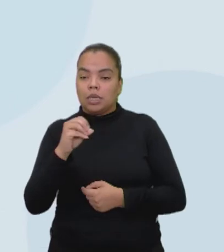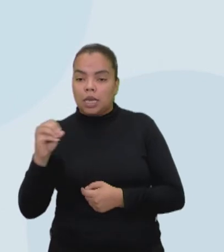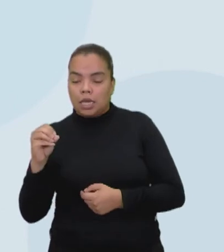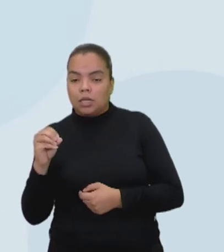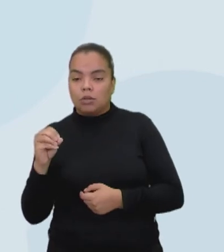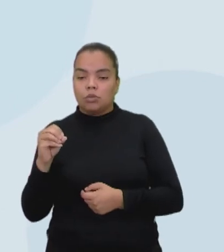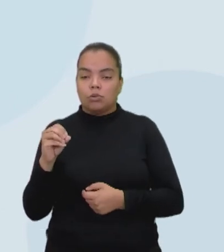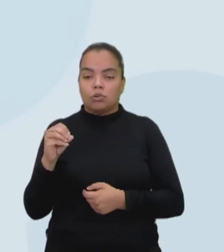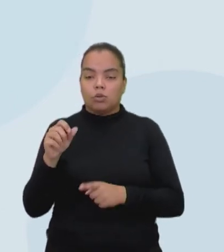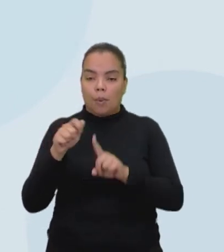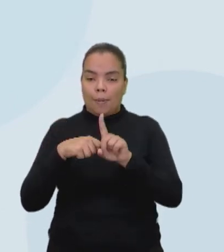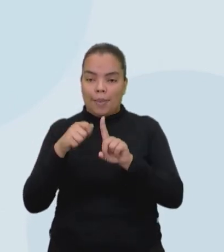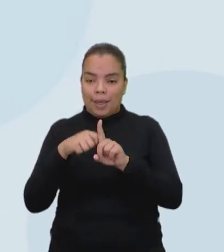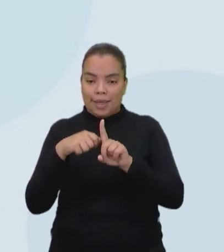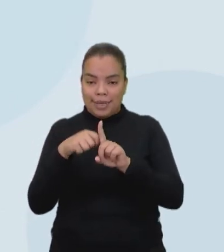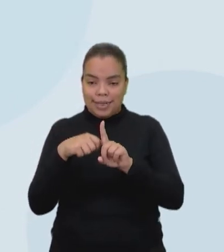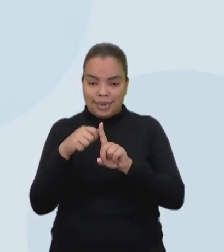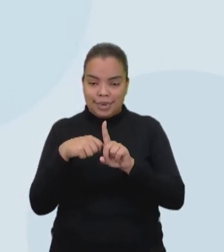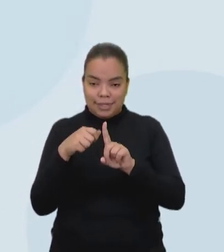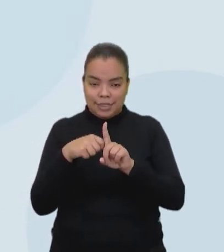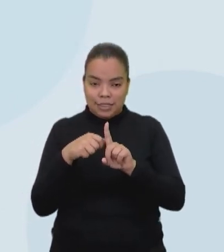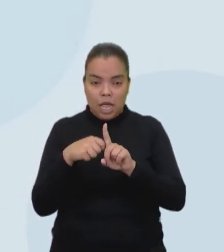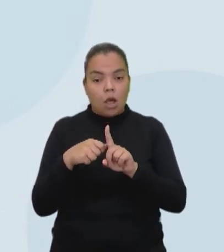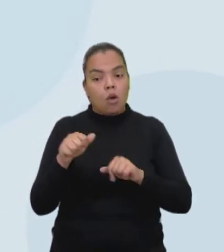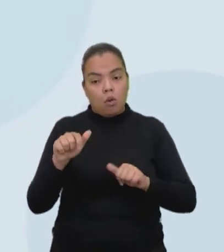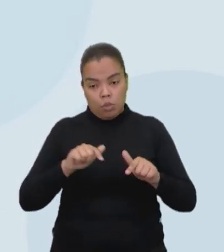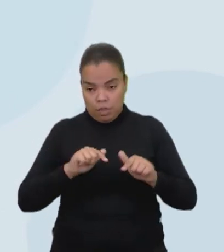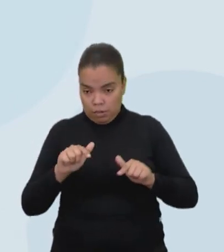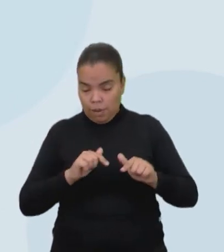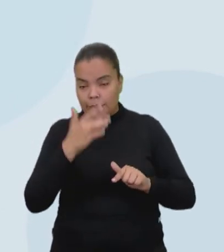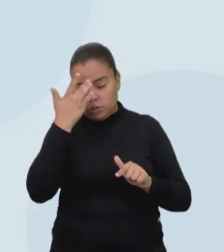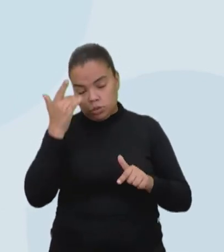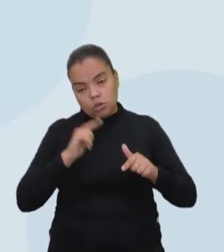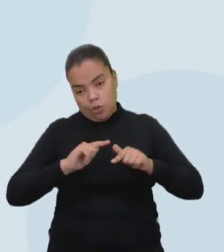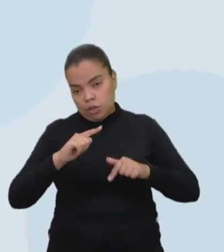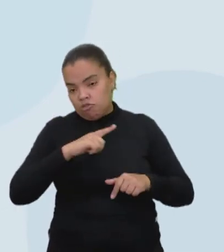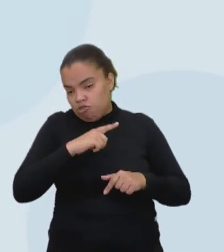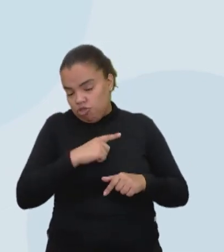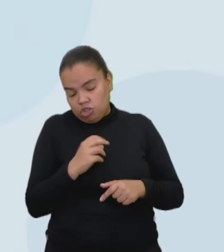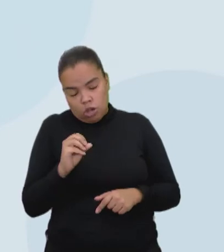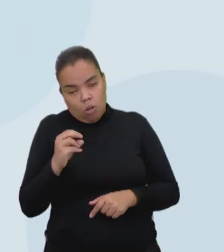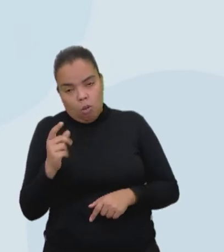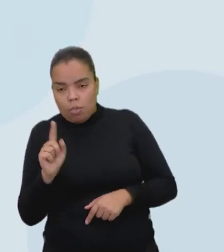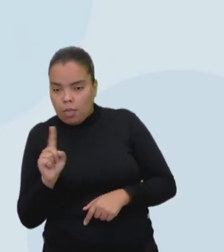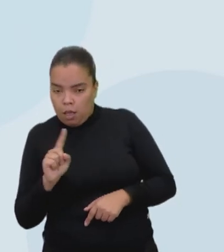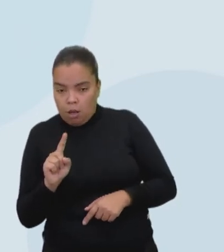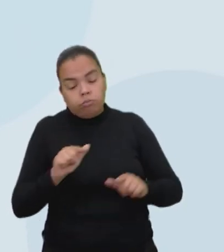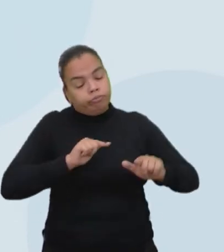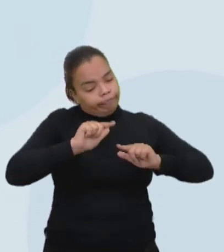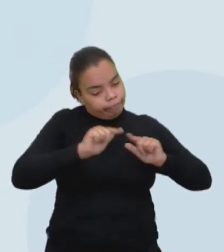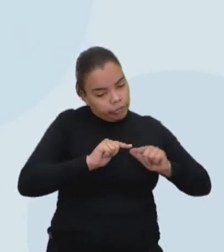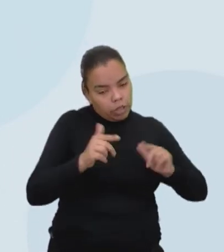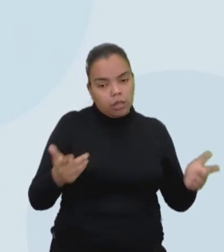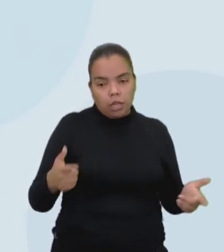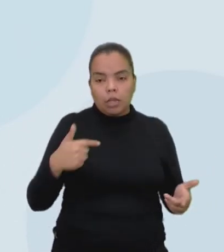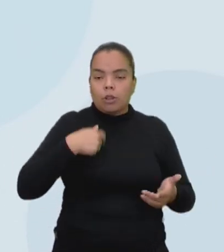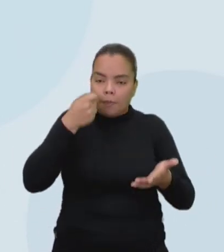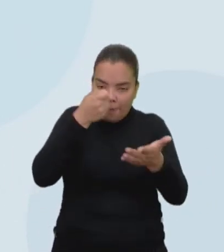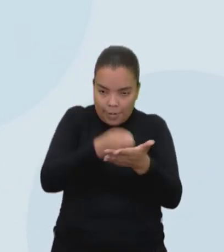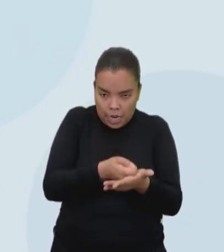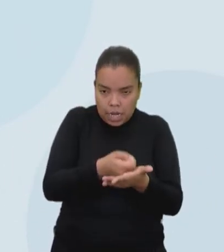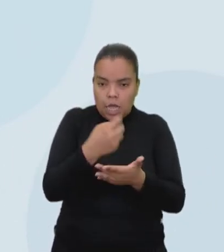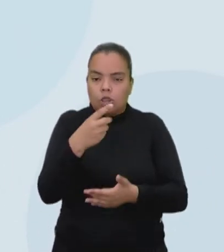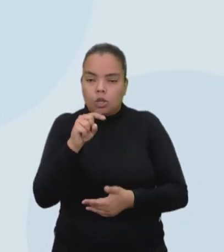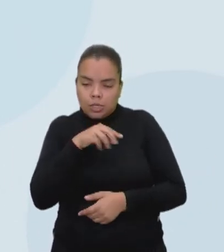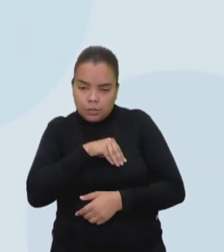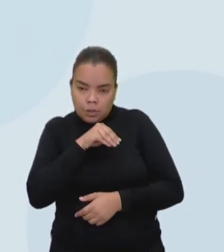certo? E tem o funcionário, ele foi lá trabalhar. Se tinha ou não, né? Se tinha máquina ou não, eu tenho que pagar ele 2 mil. E